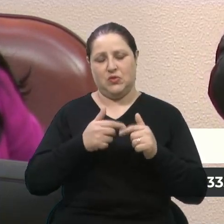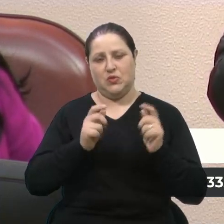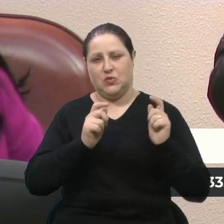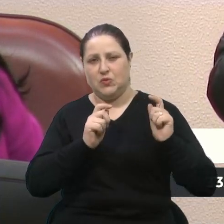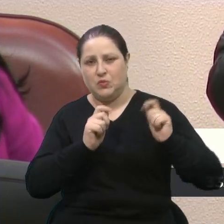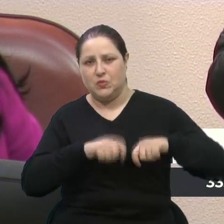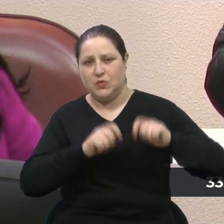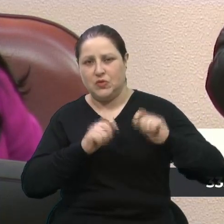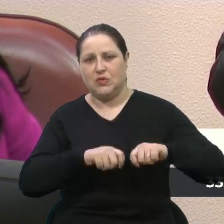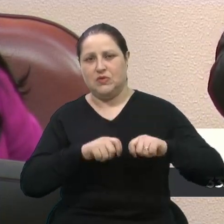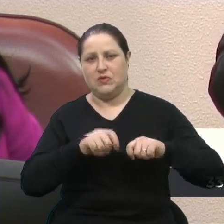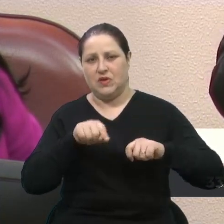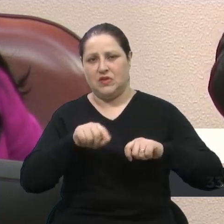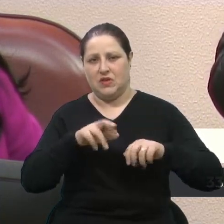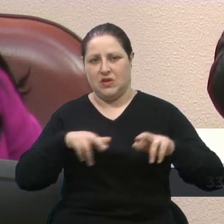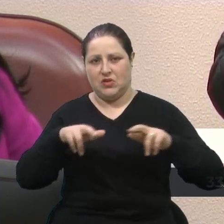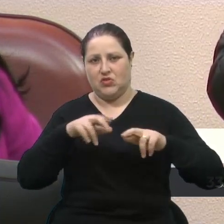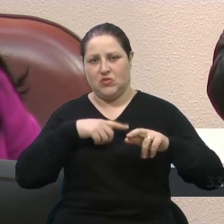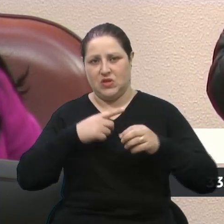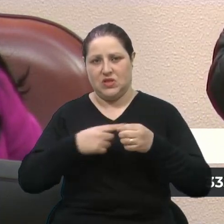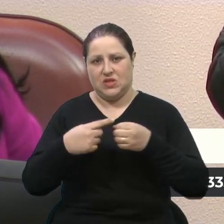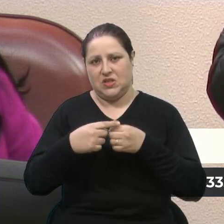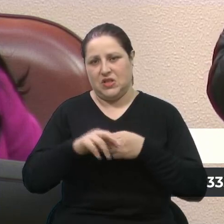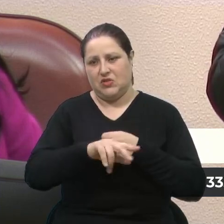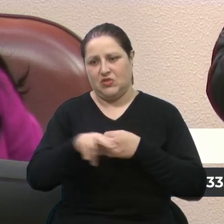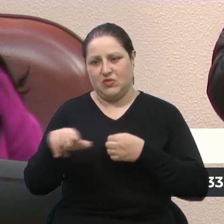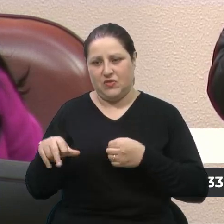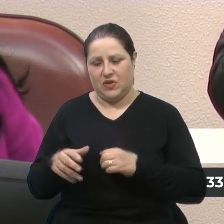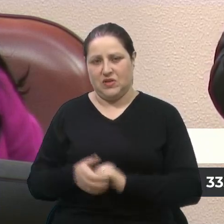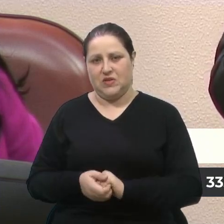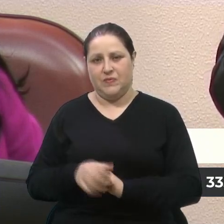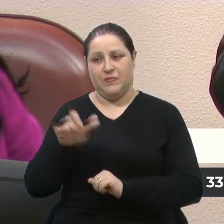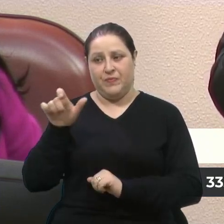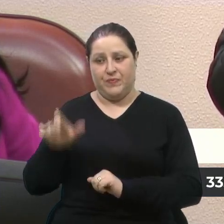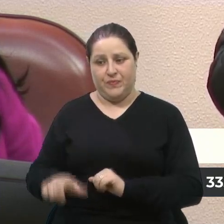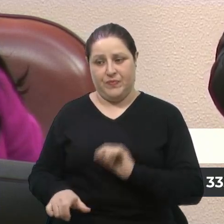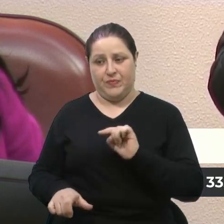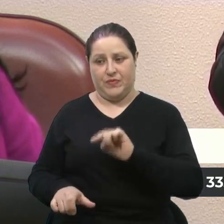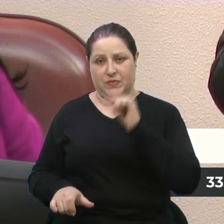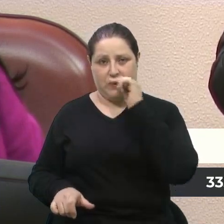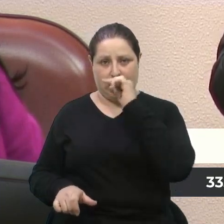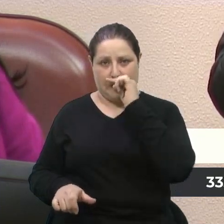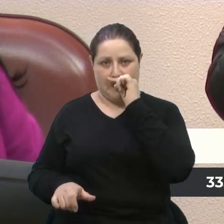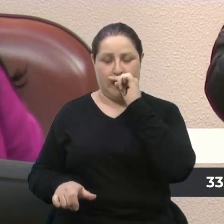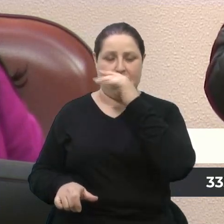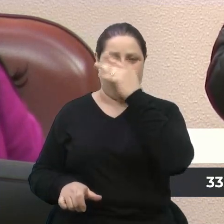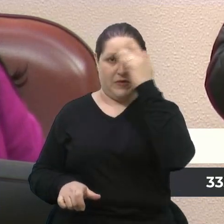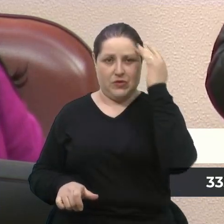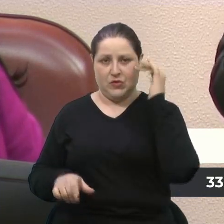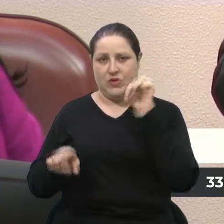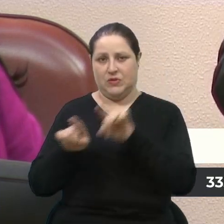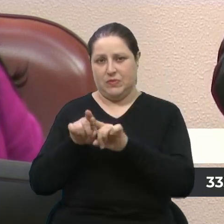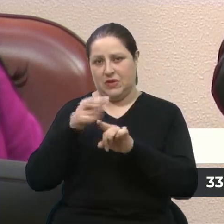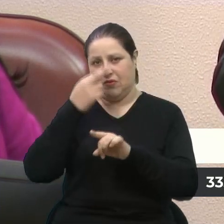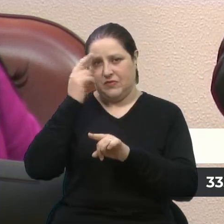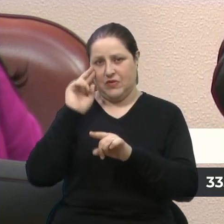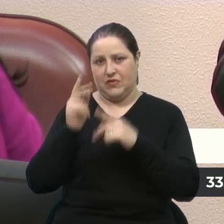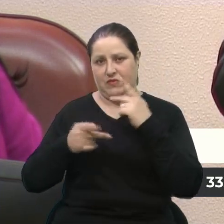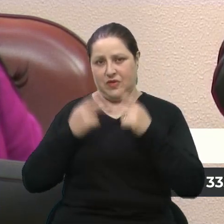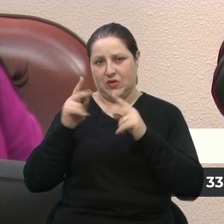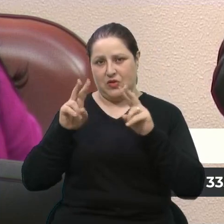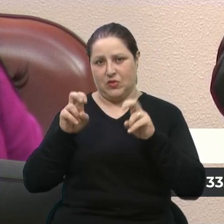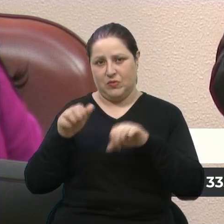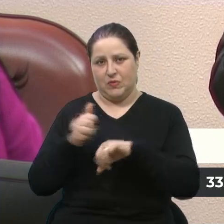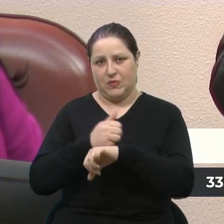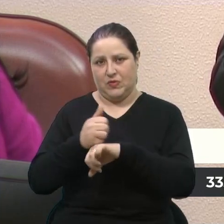municípios. E o Sartori, para mim, foi uma pessoa que também, como o vereador Rafael falou da questão dos CCs,